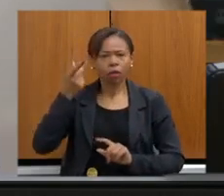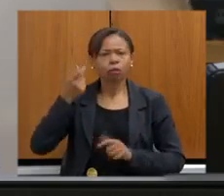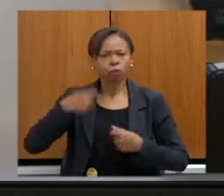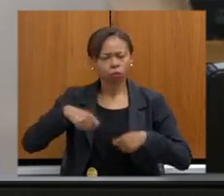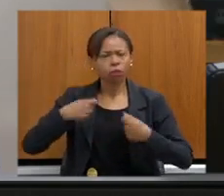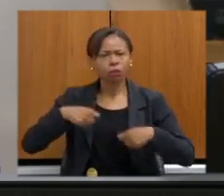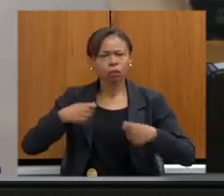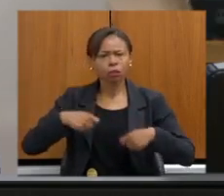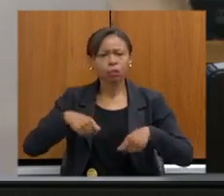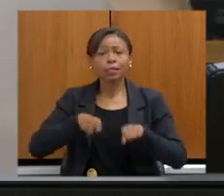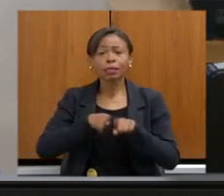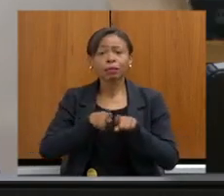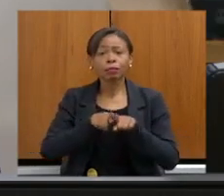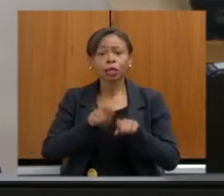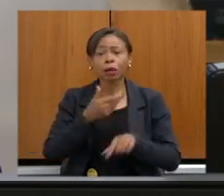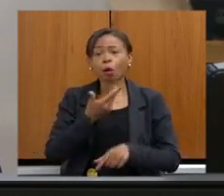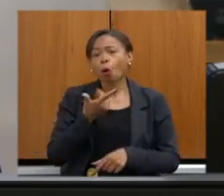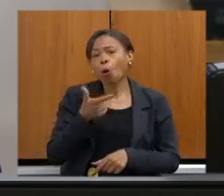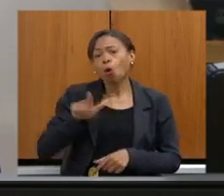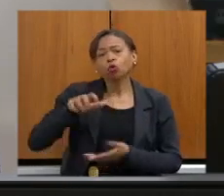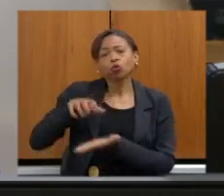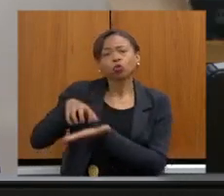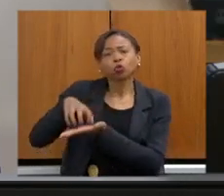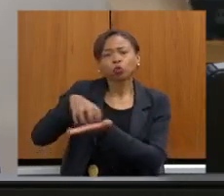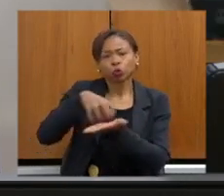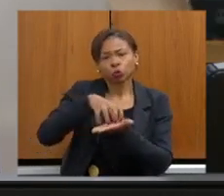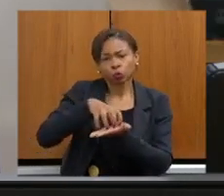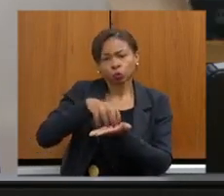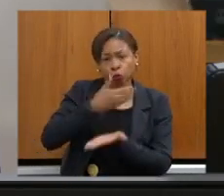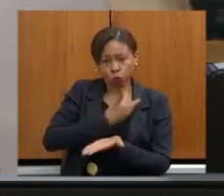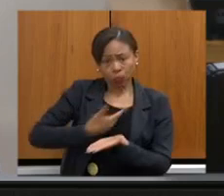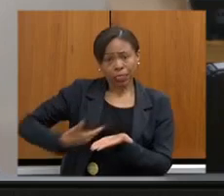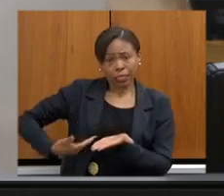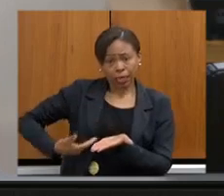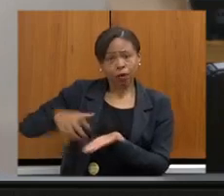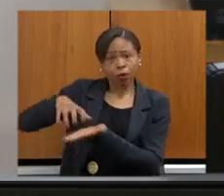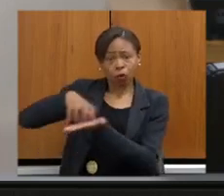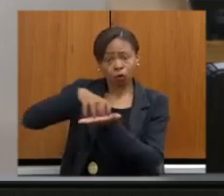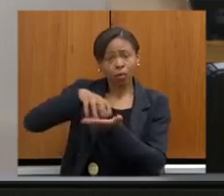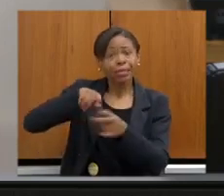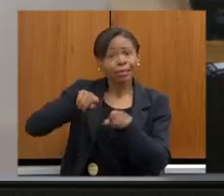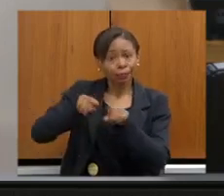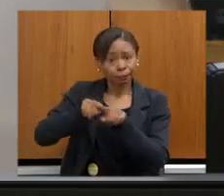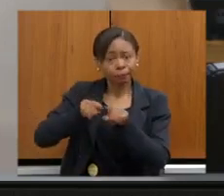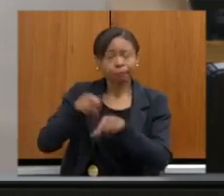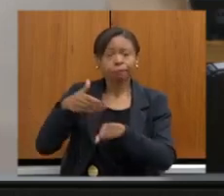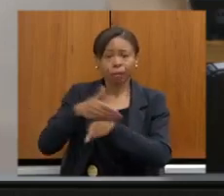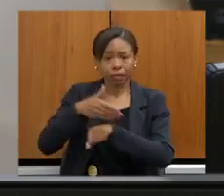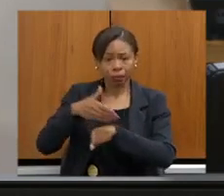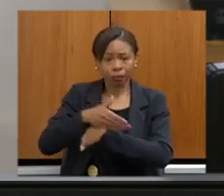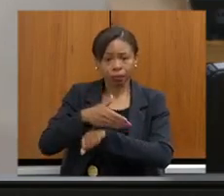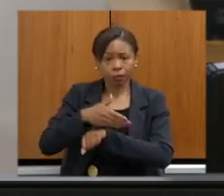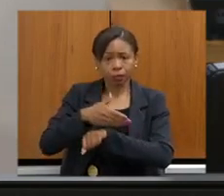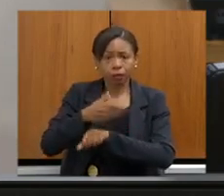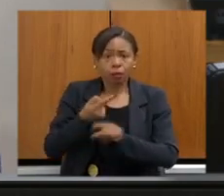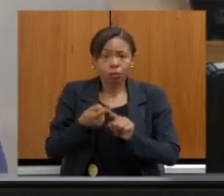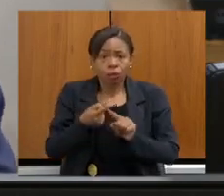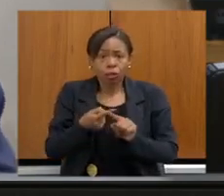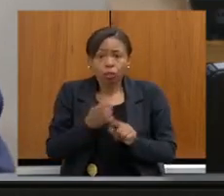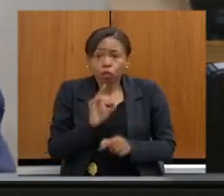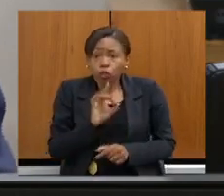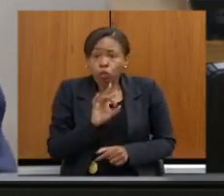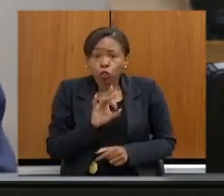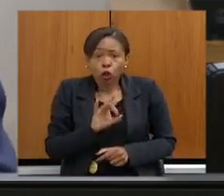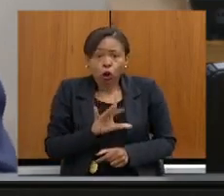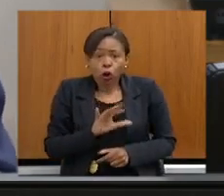outros atores do Estado, porque nós não podemos pensar em enfrentarmos esse desafio somente com a Secretaria